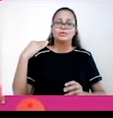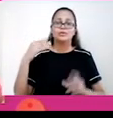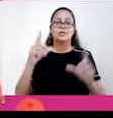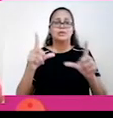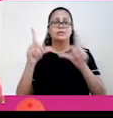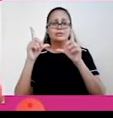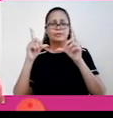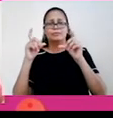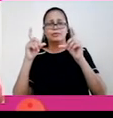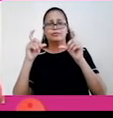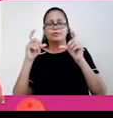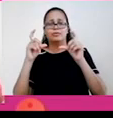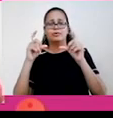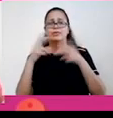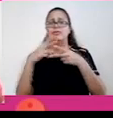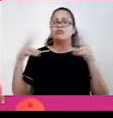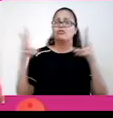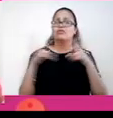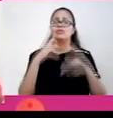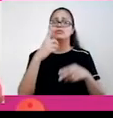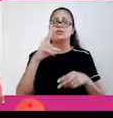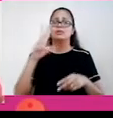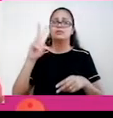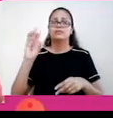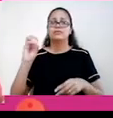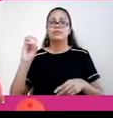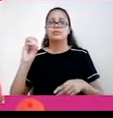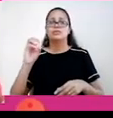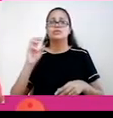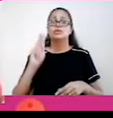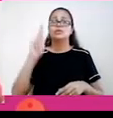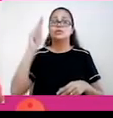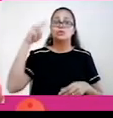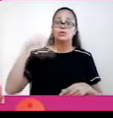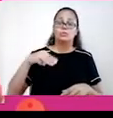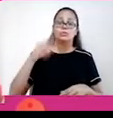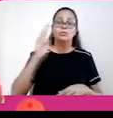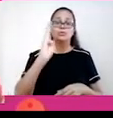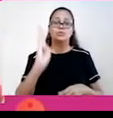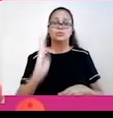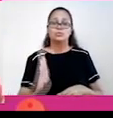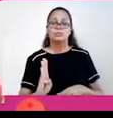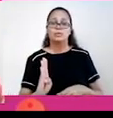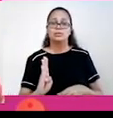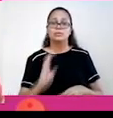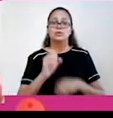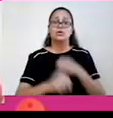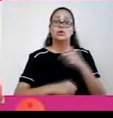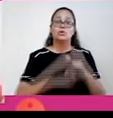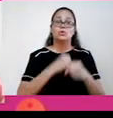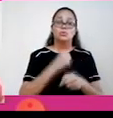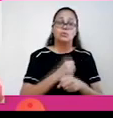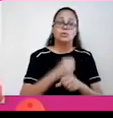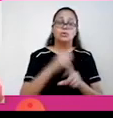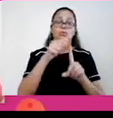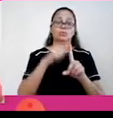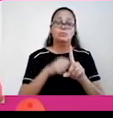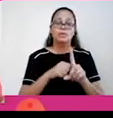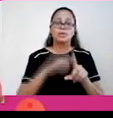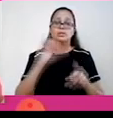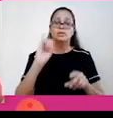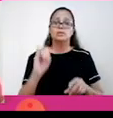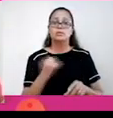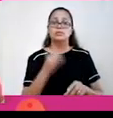ciclone-bomba que leva ventos de 120 km por hora ao sul do Brasil. Esse ciclone-bomba aqui foi de julho de